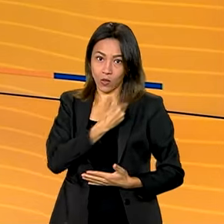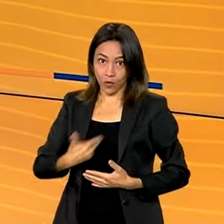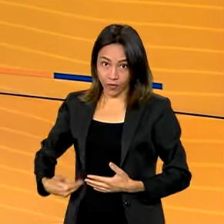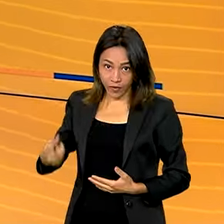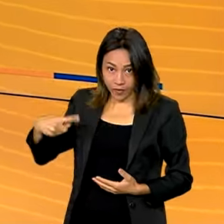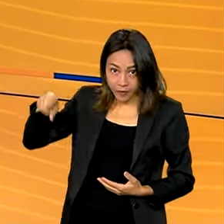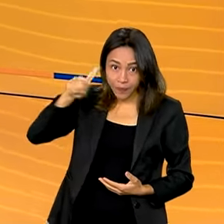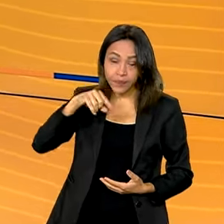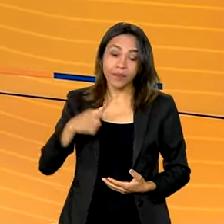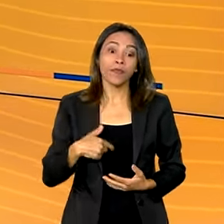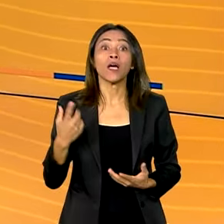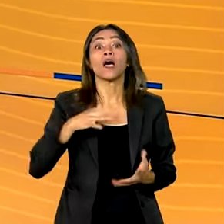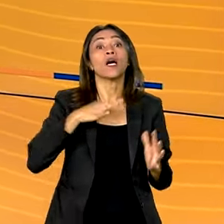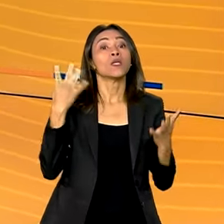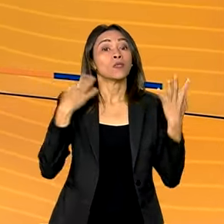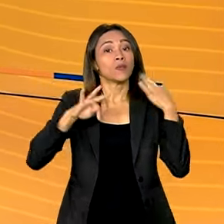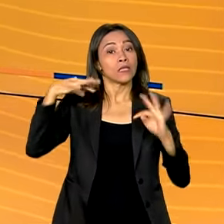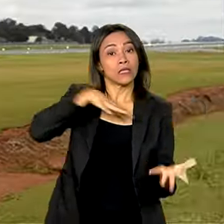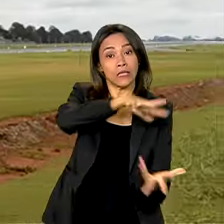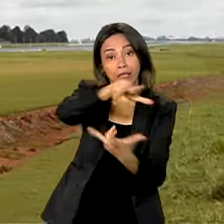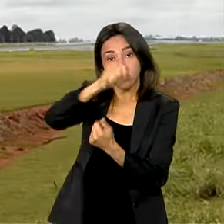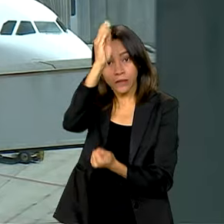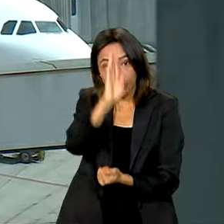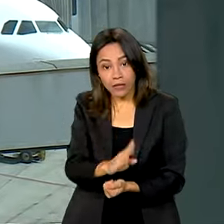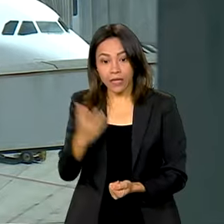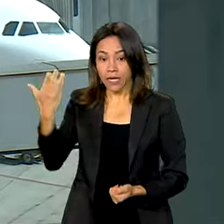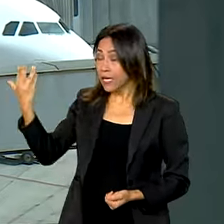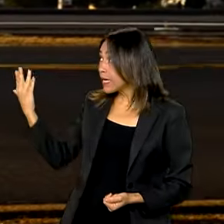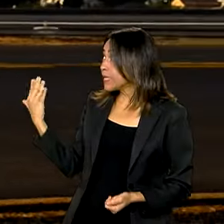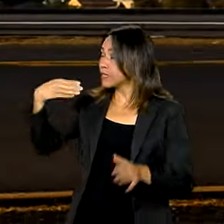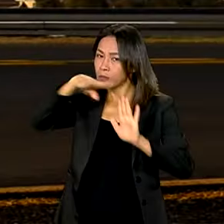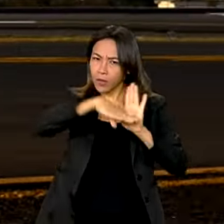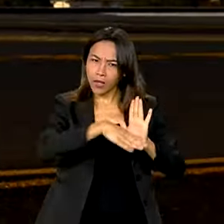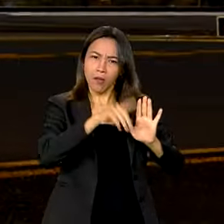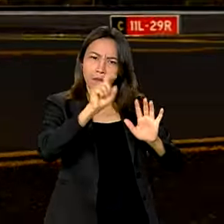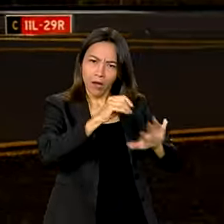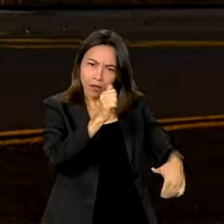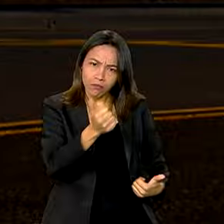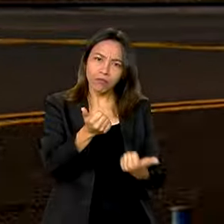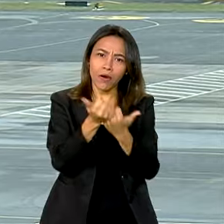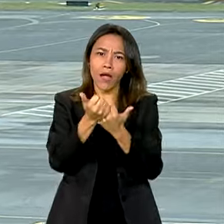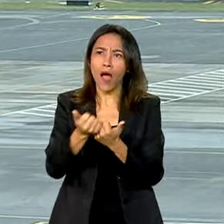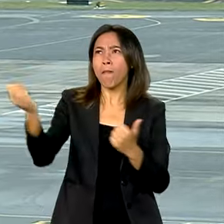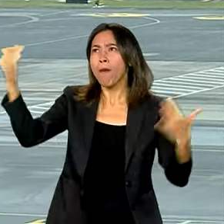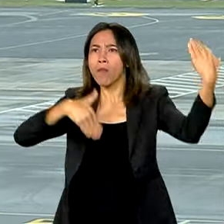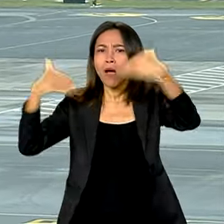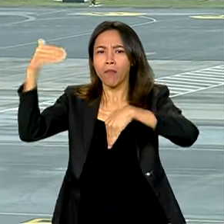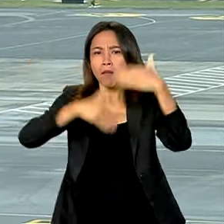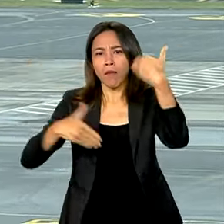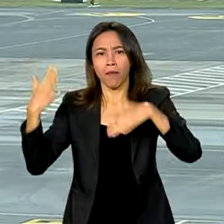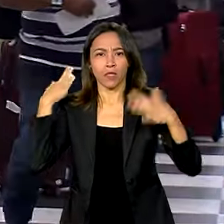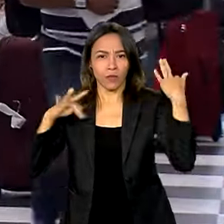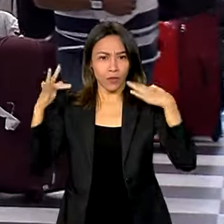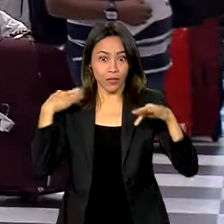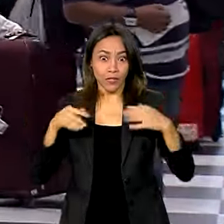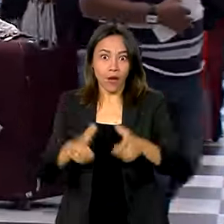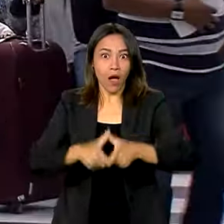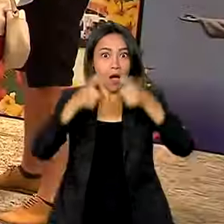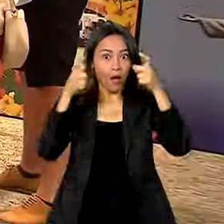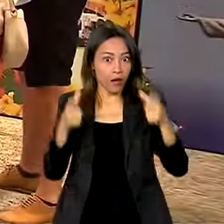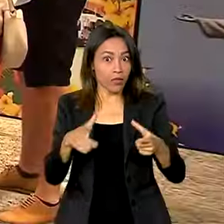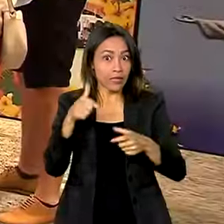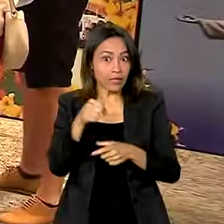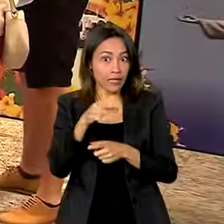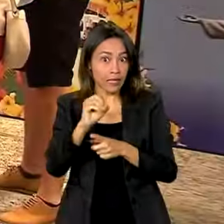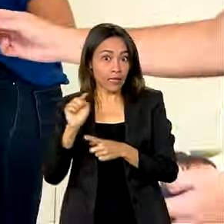Turismo Internacional no Brasil. O programa para alavancar o número de estrangeiros, registra alta de mais de 70